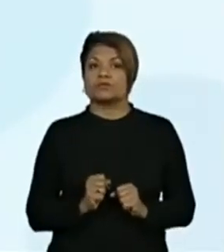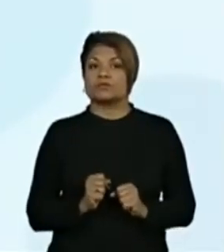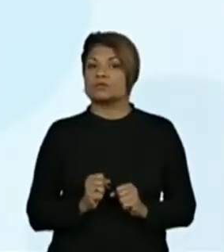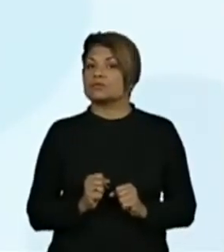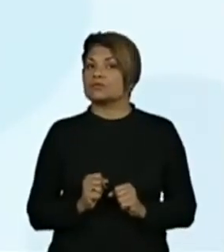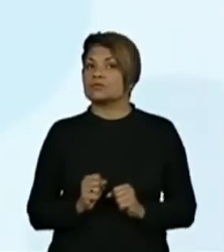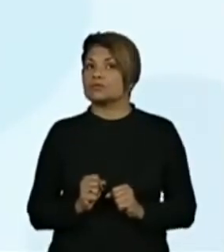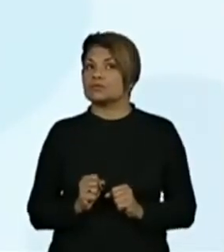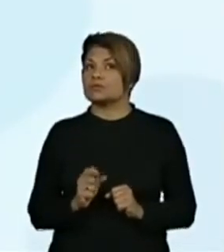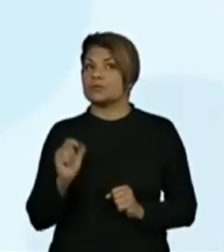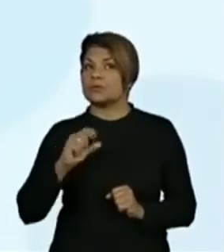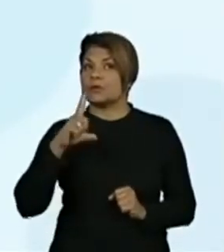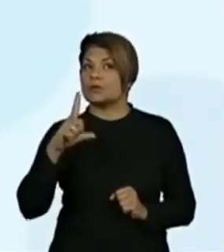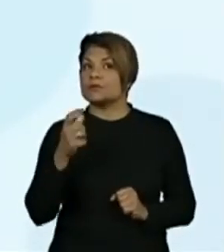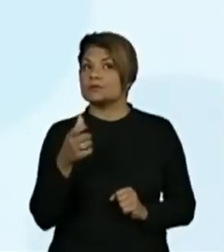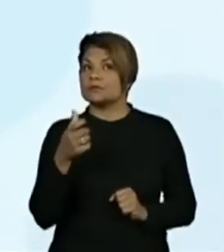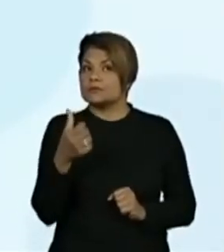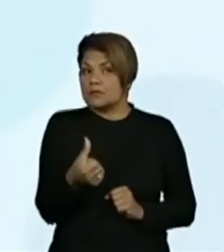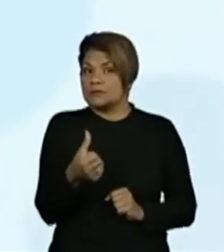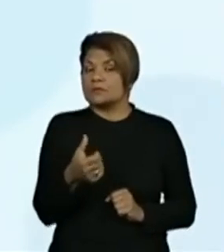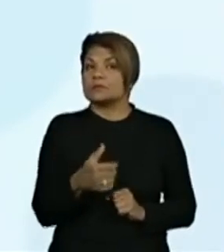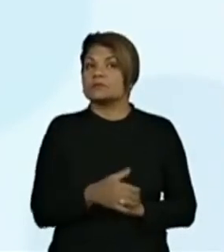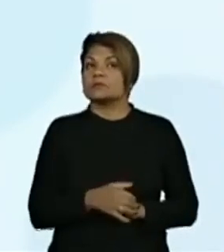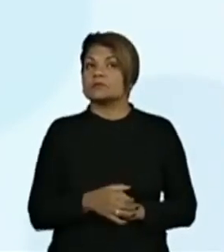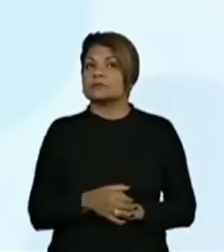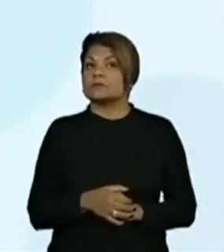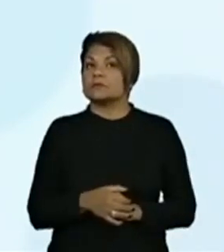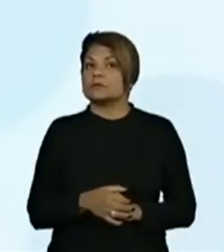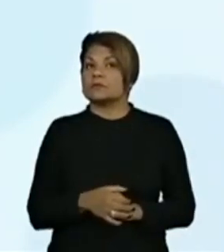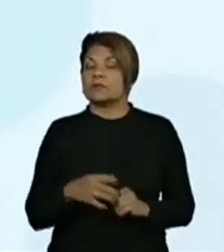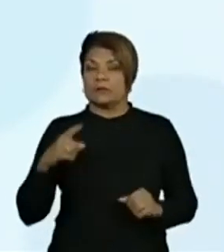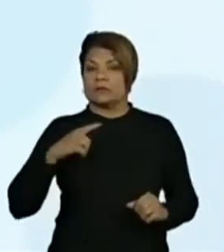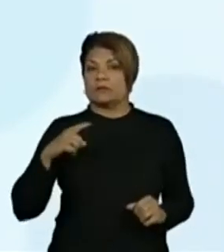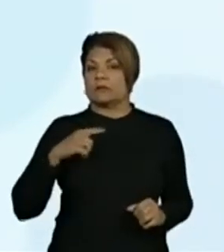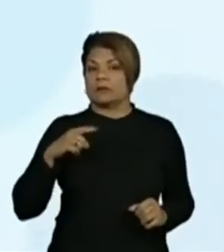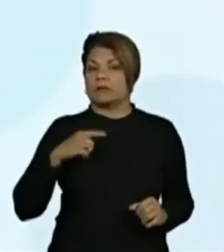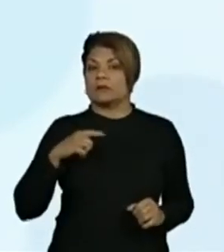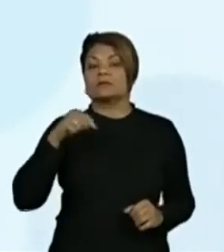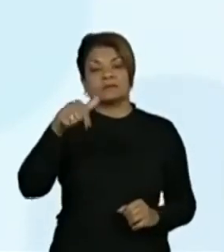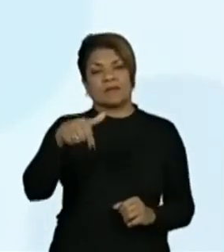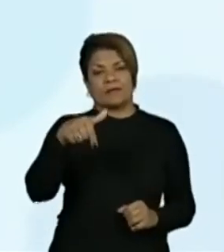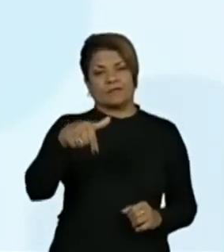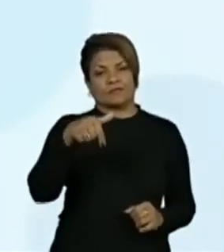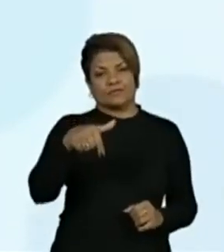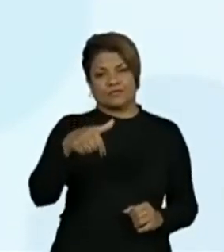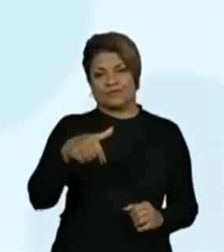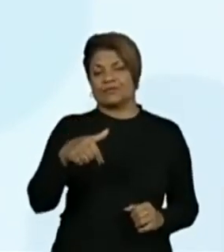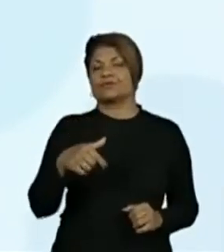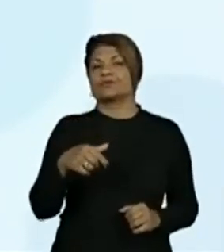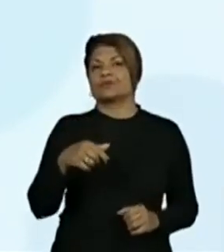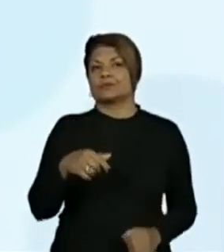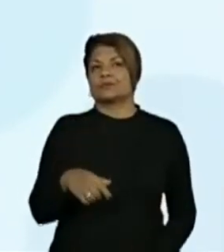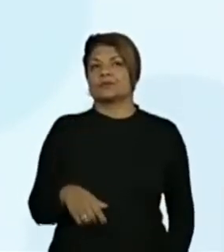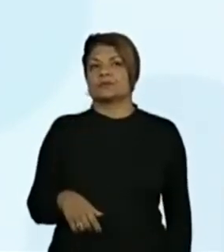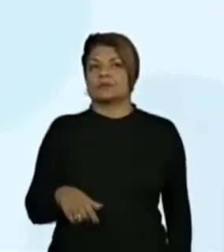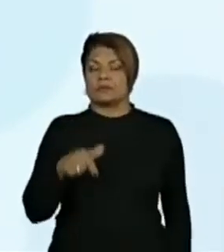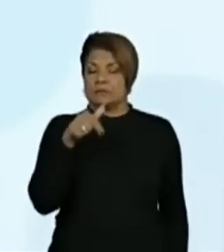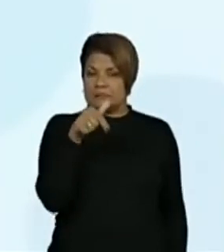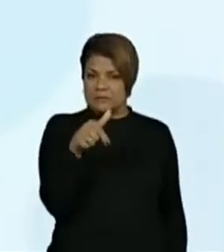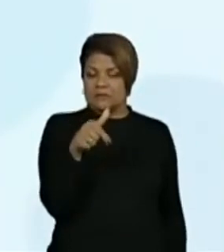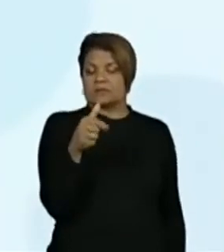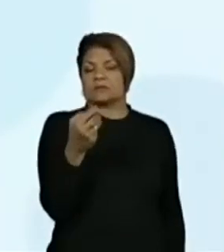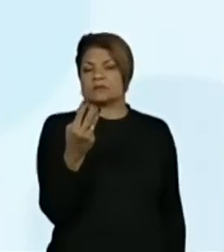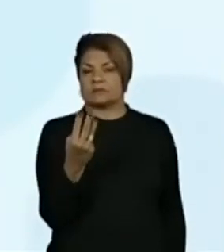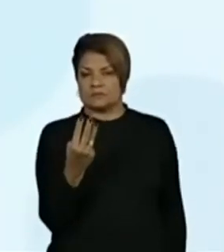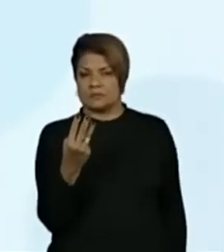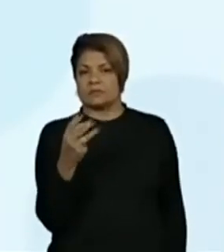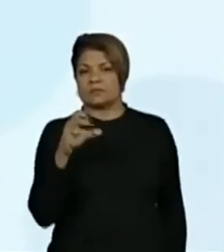Maior que seis. Seis centenas. Temos quase sete centenas. Três dezenas e nove unidades.